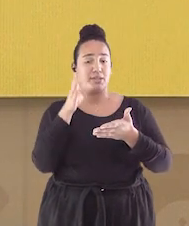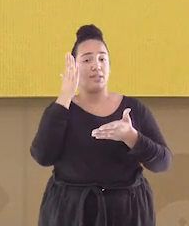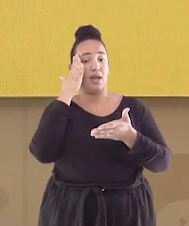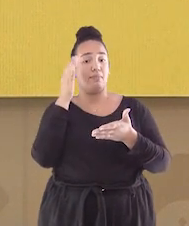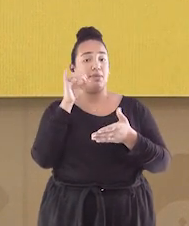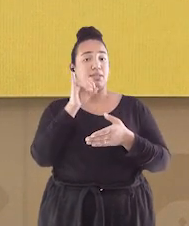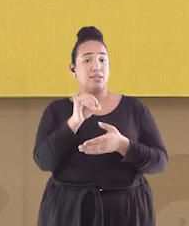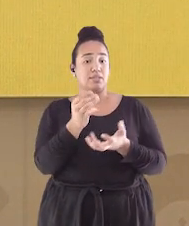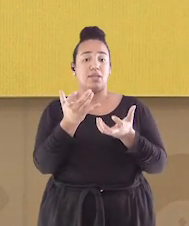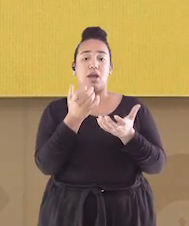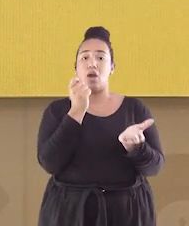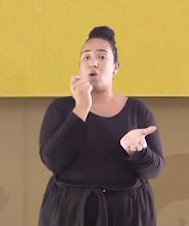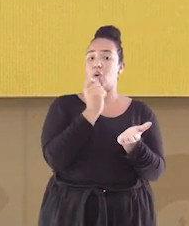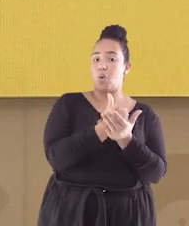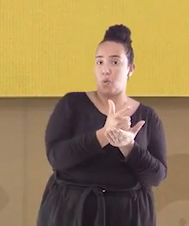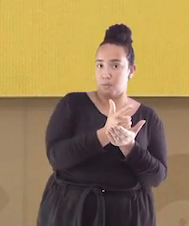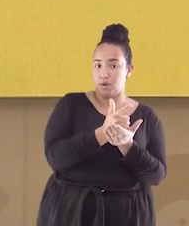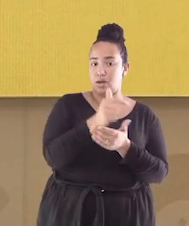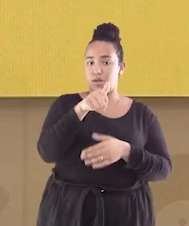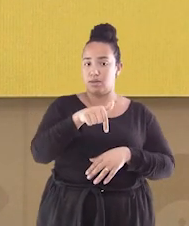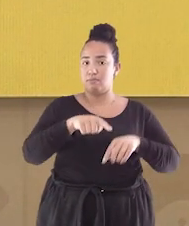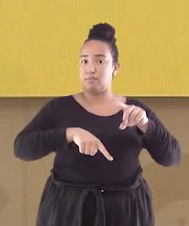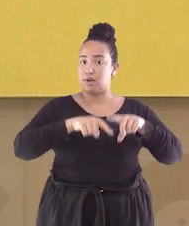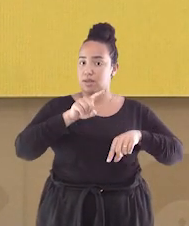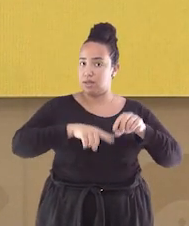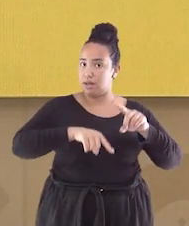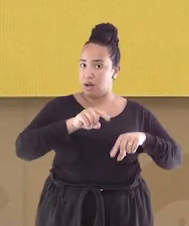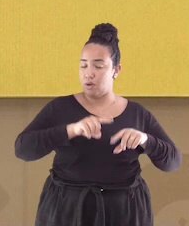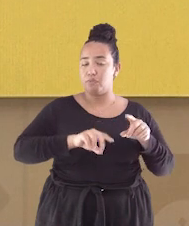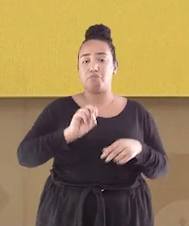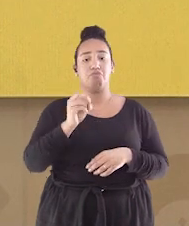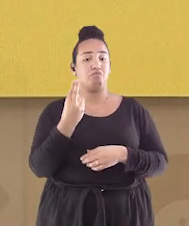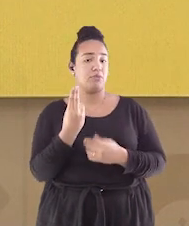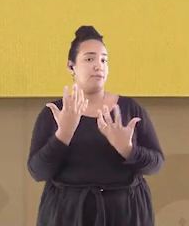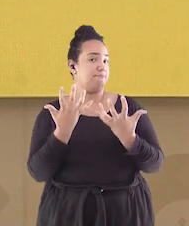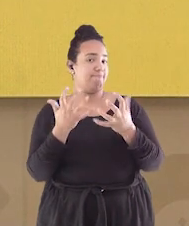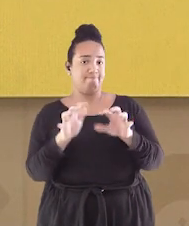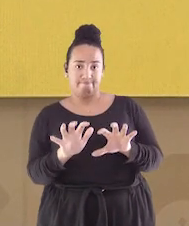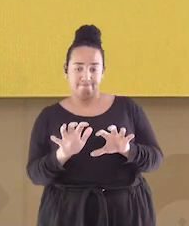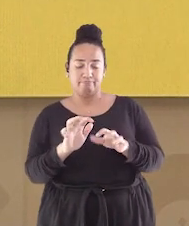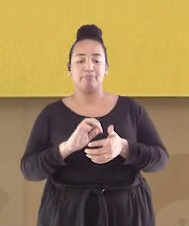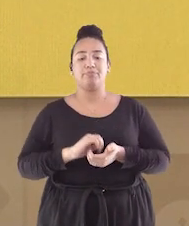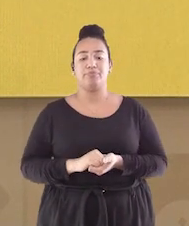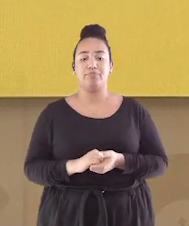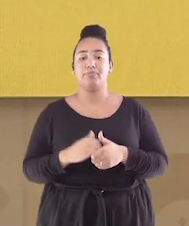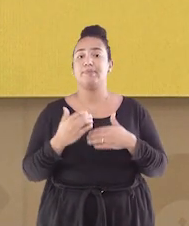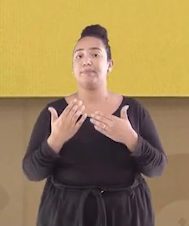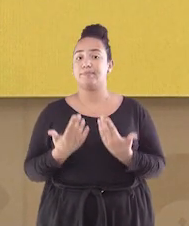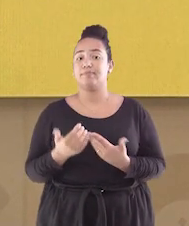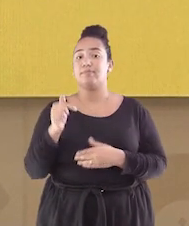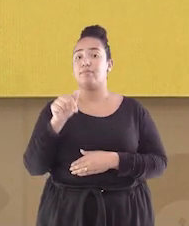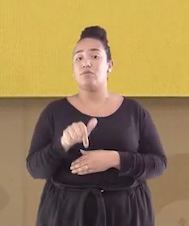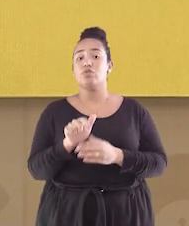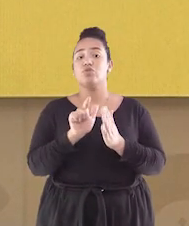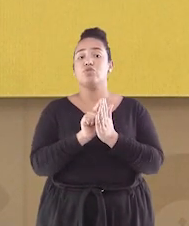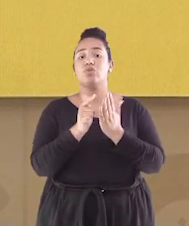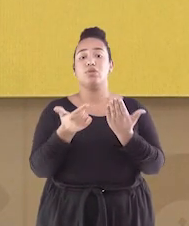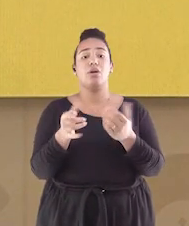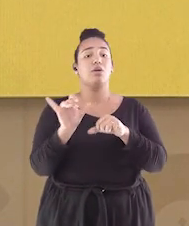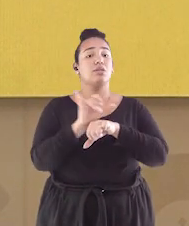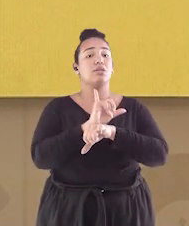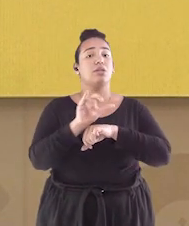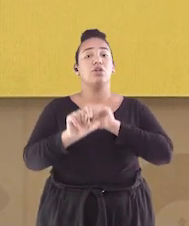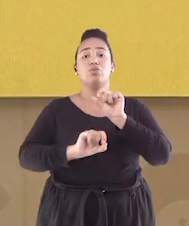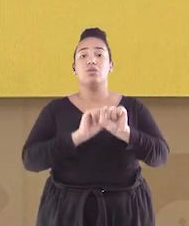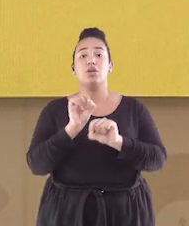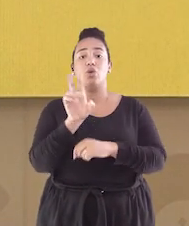o jornal, ou seja, adquirir aquele produto ou não. Uma estratégia dos jornais é usar a capa a